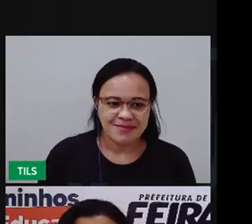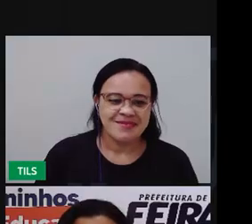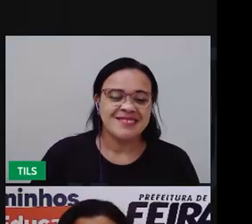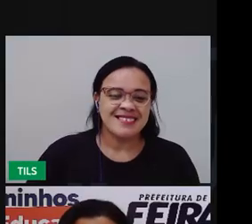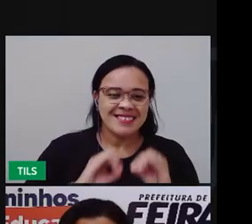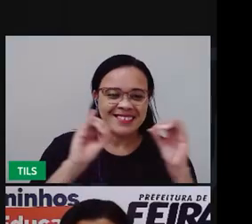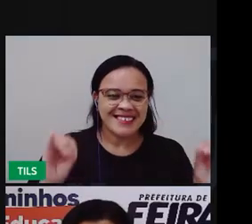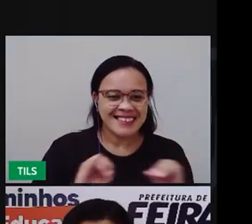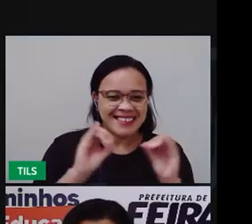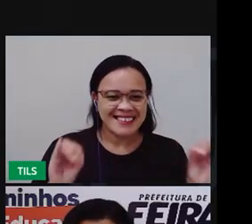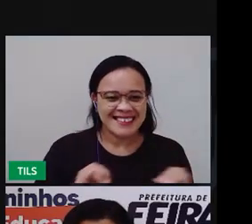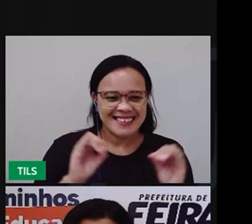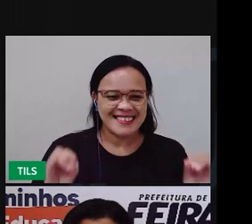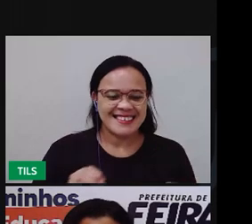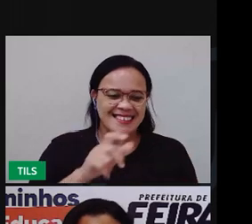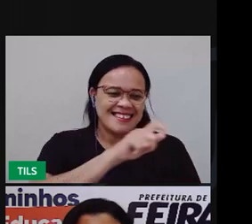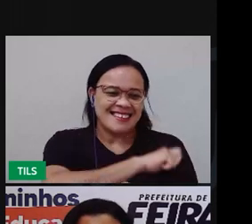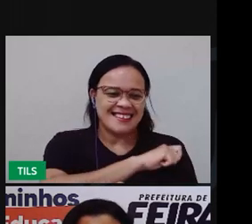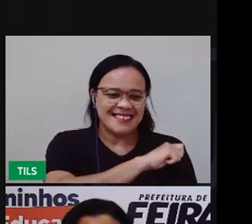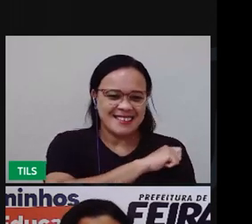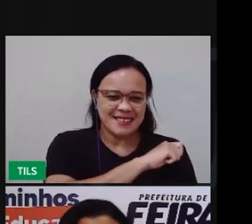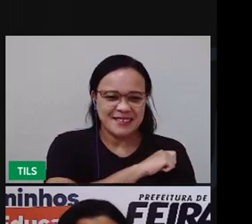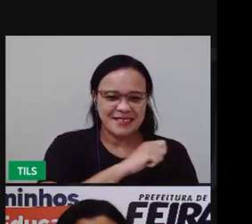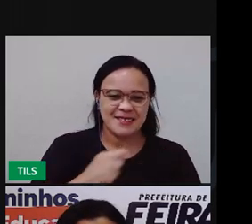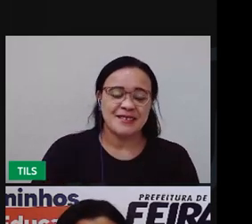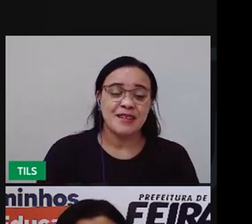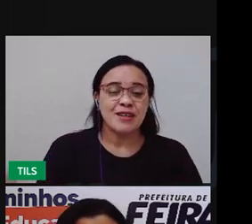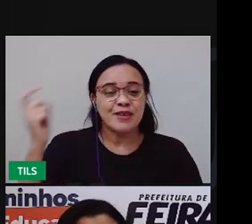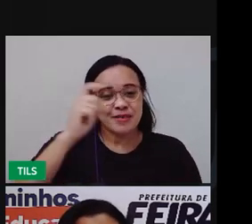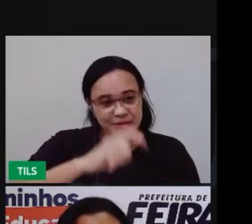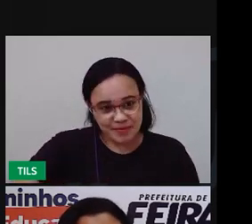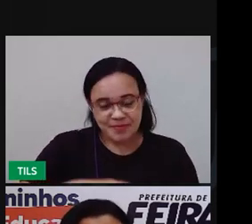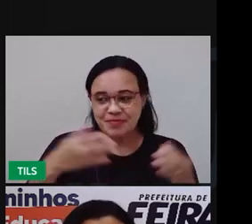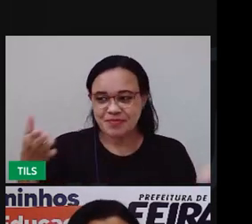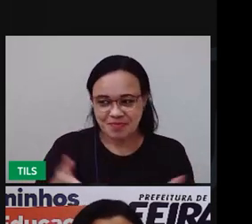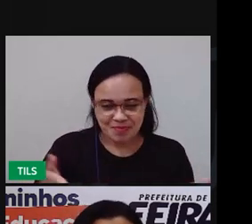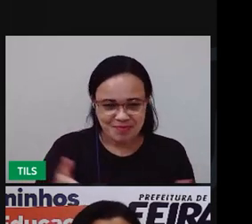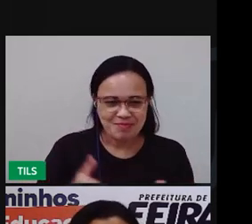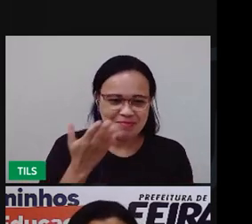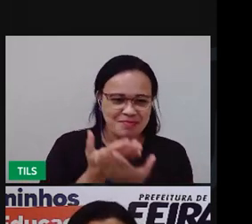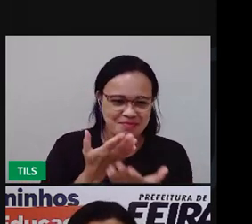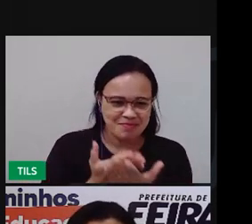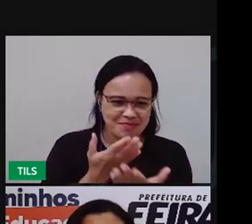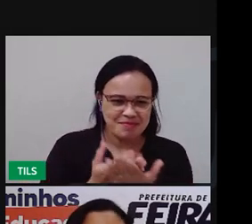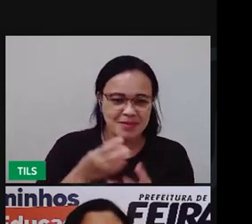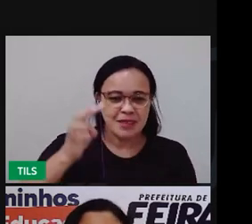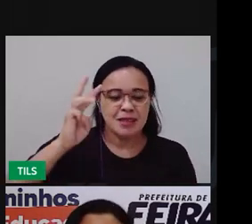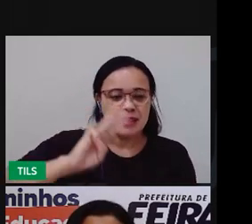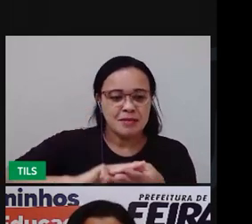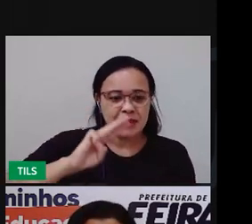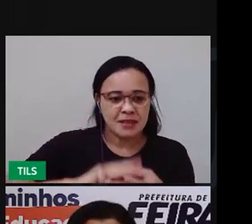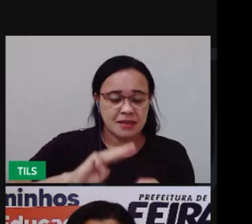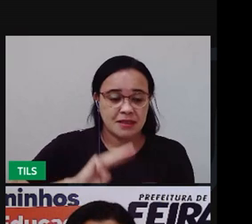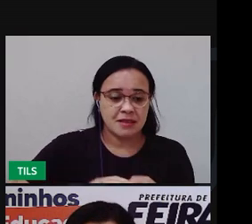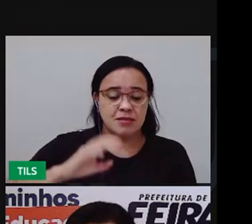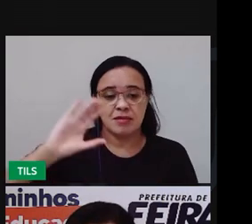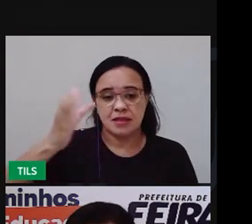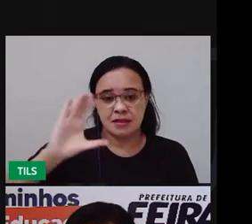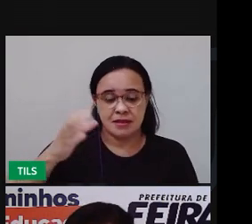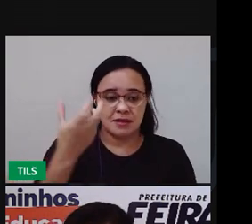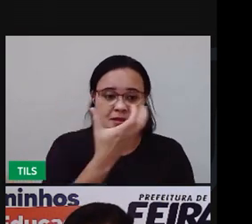Olá, crianças! Voltamos agora com a nossa aula de Matemática e Ciências da